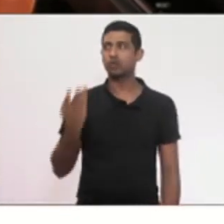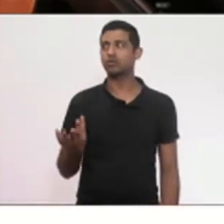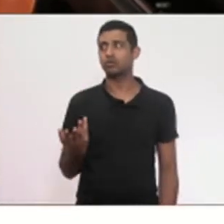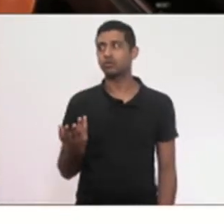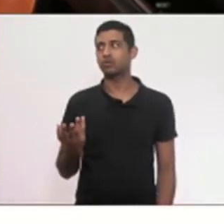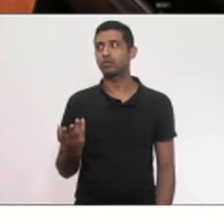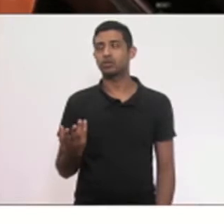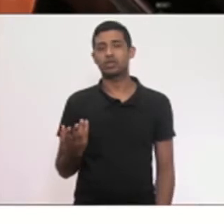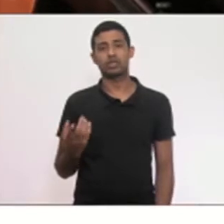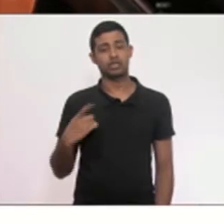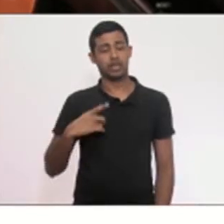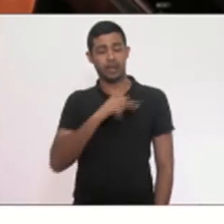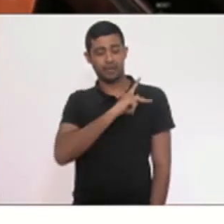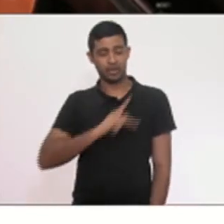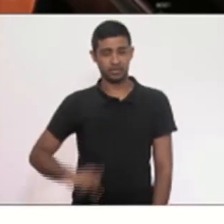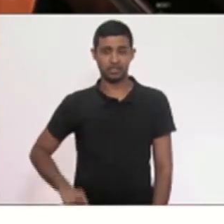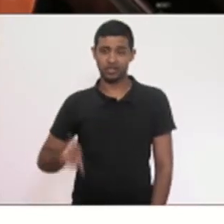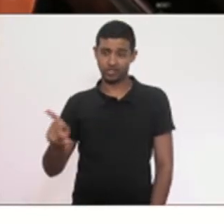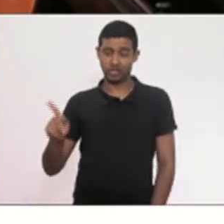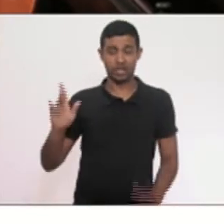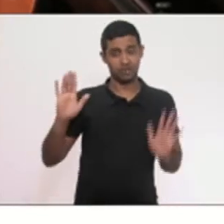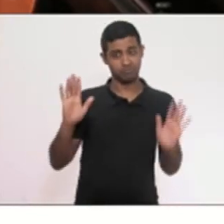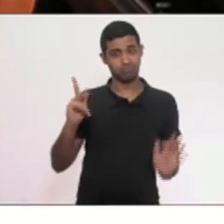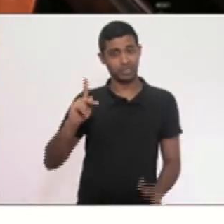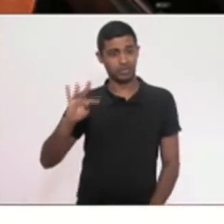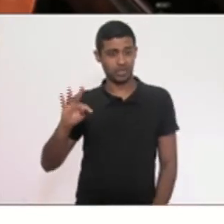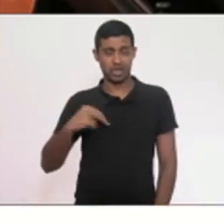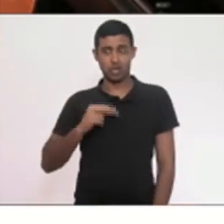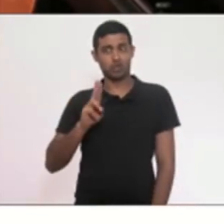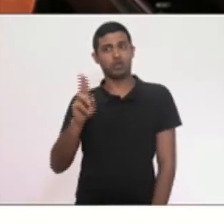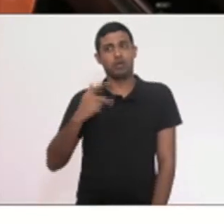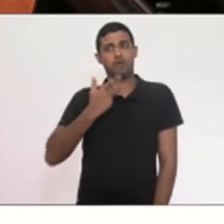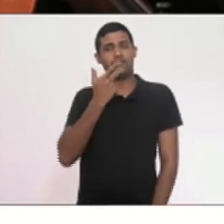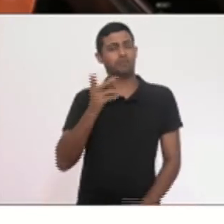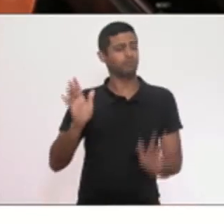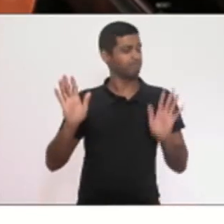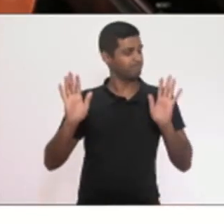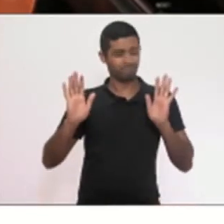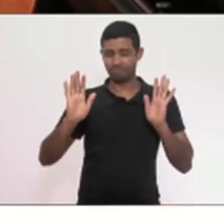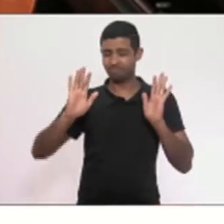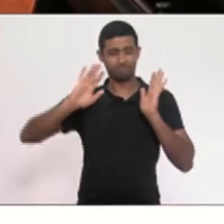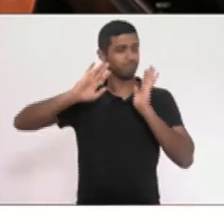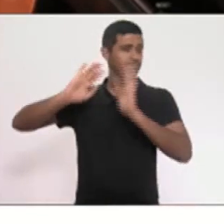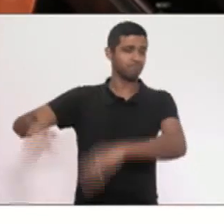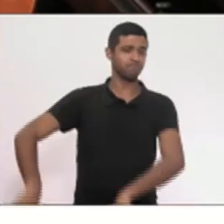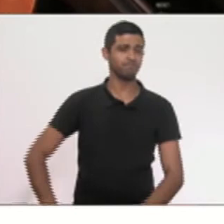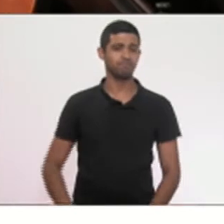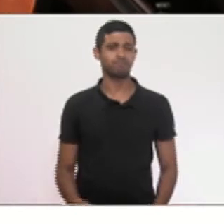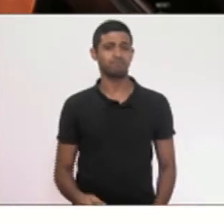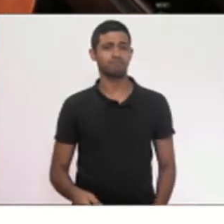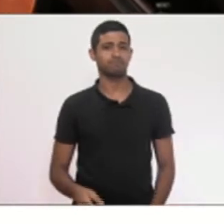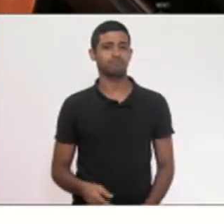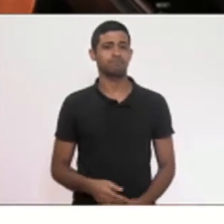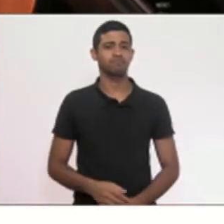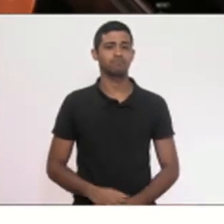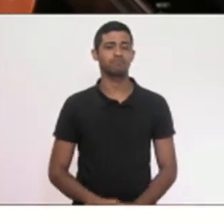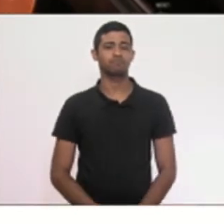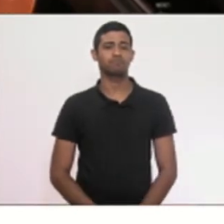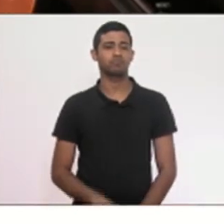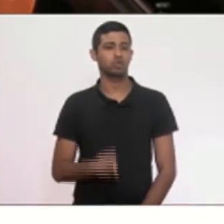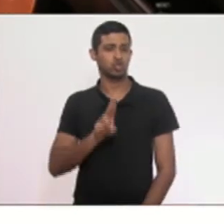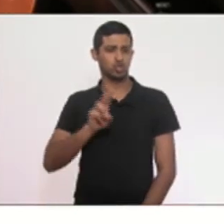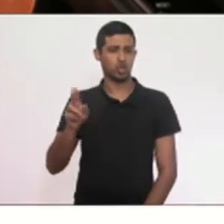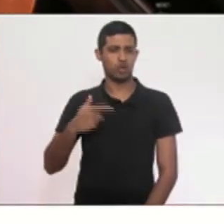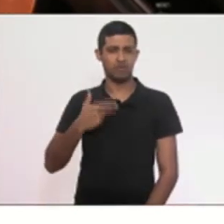presidente estadual do PT, não vou nem citar o nome, não vou nem citar o nome desse desqualificado, bate na mesa, Rode, bate na mesa para citar o nome